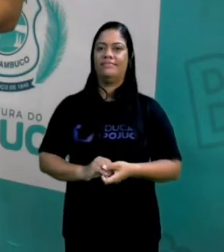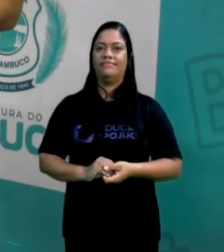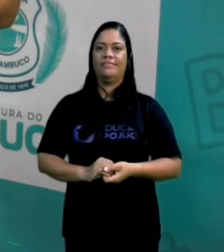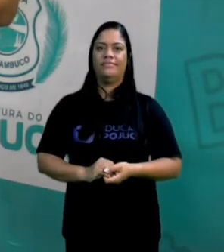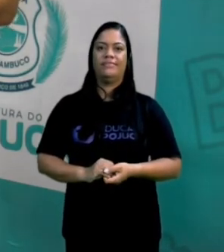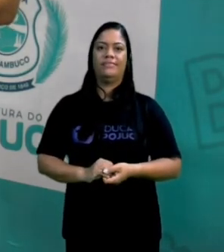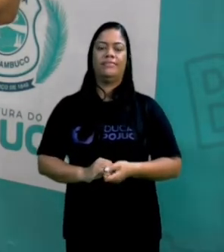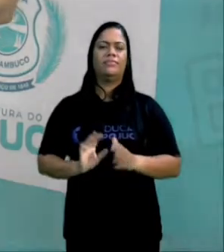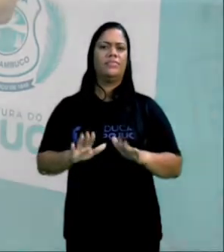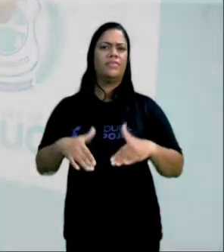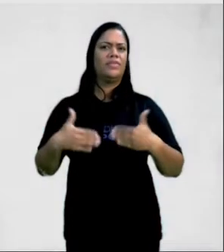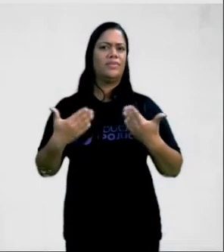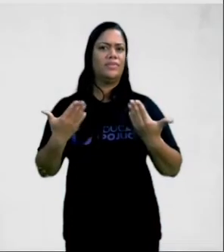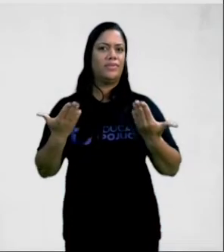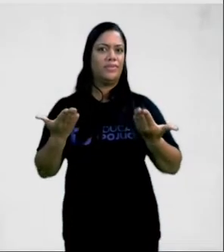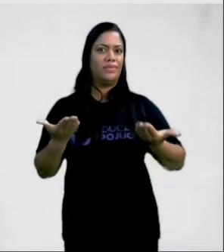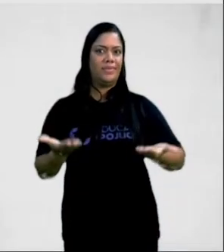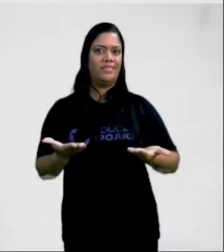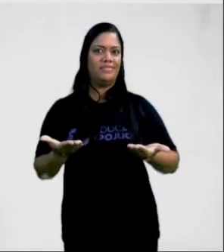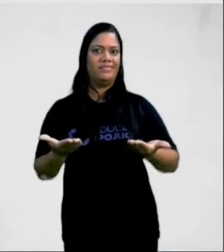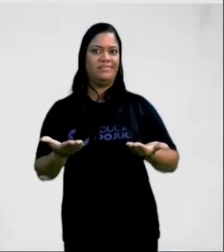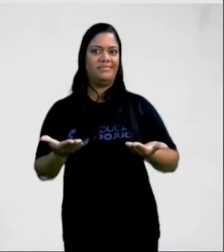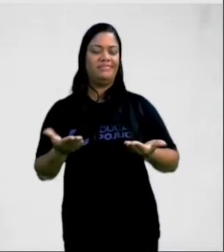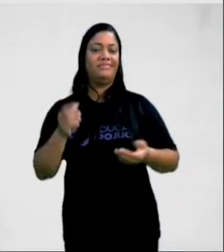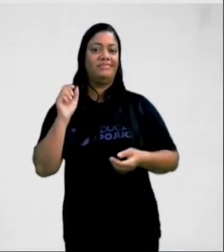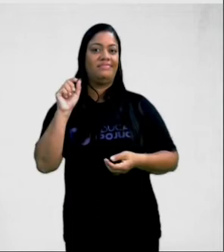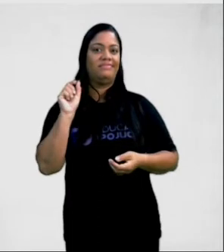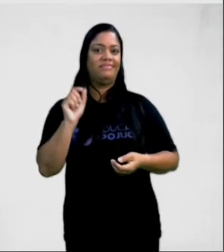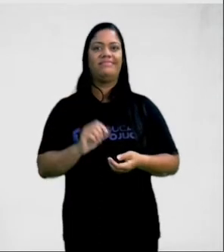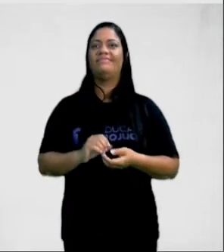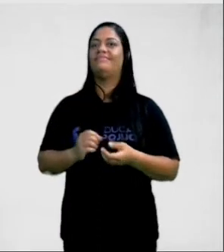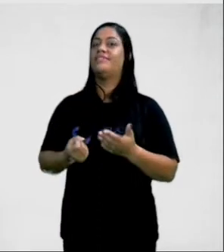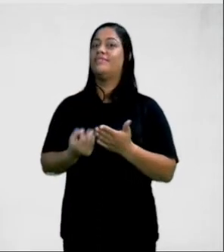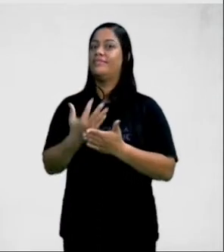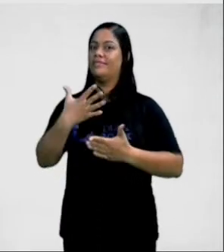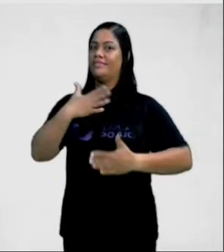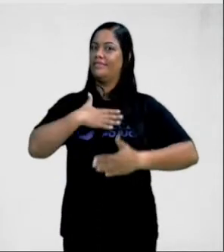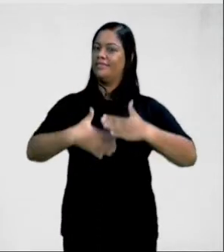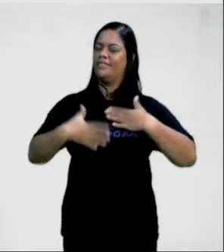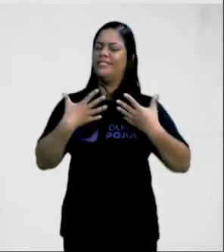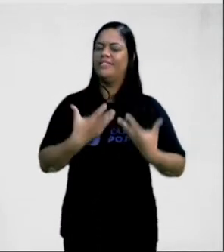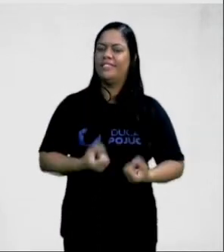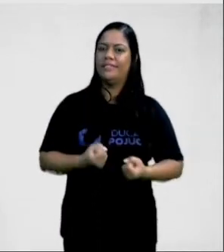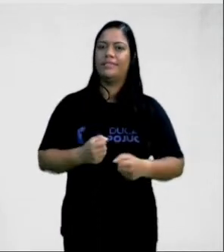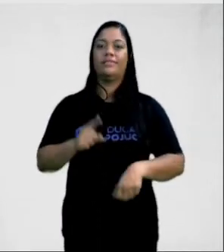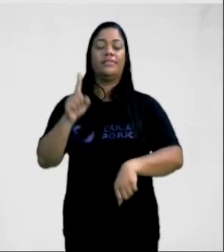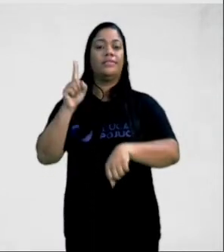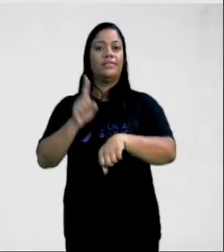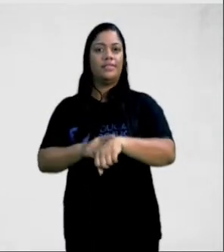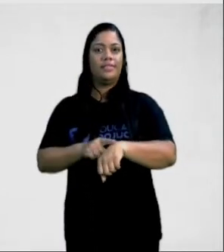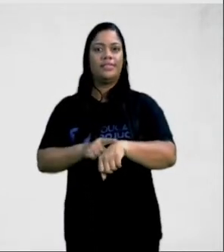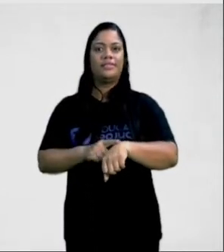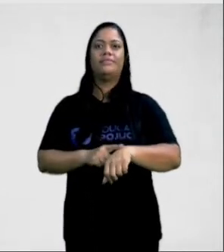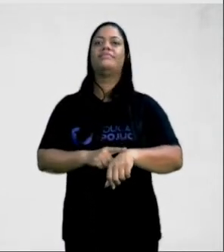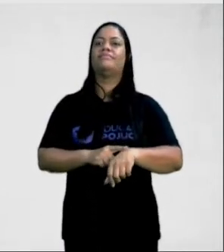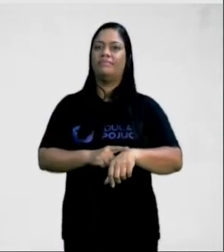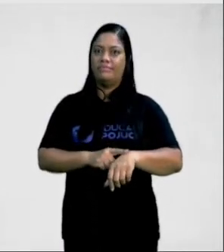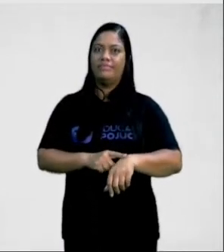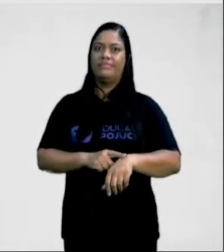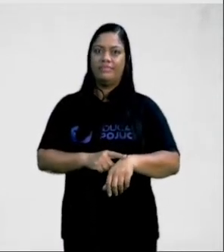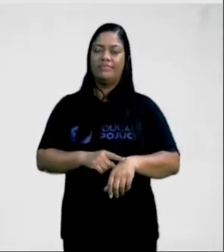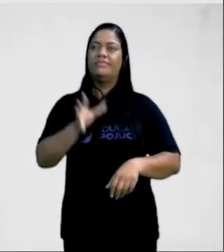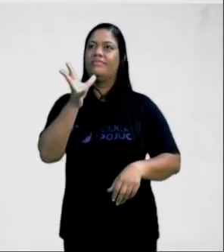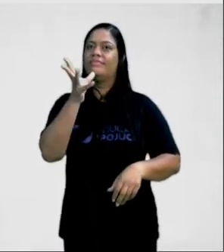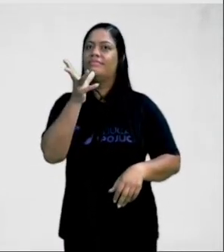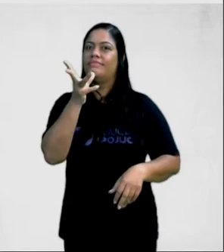E quais são os fatores que podem causar o overtraining? Tempo, tá? O tempo em excesso, a duração